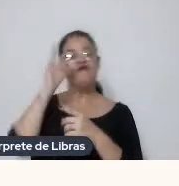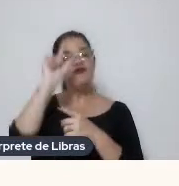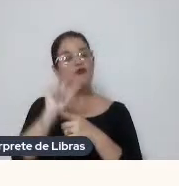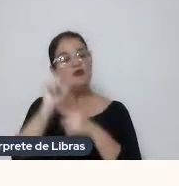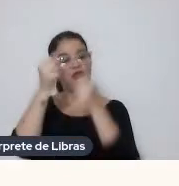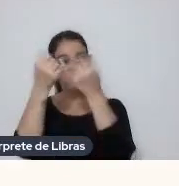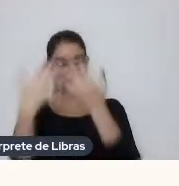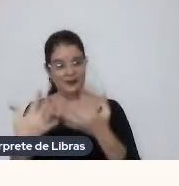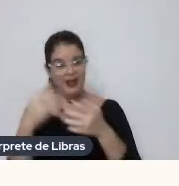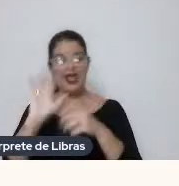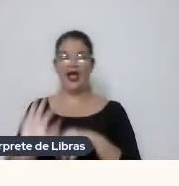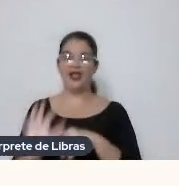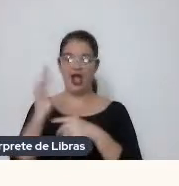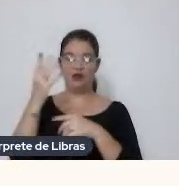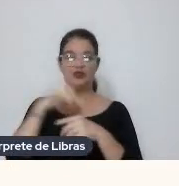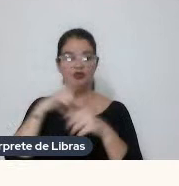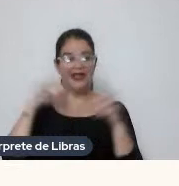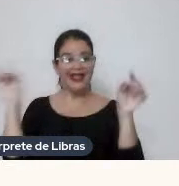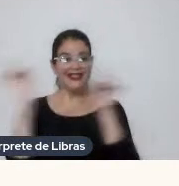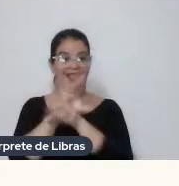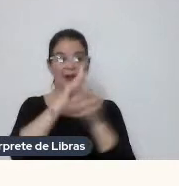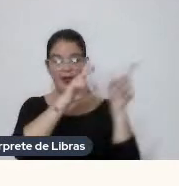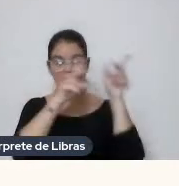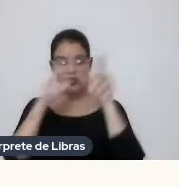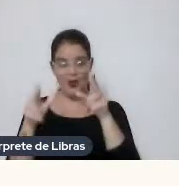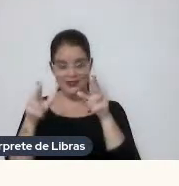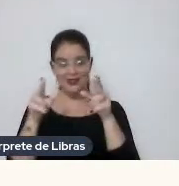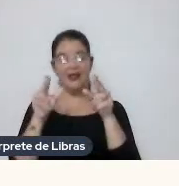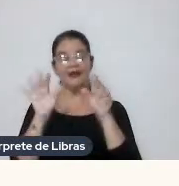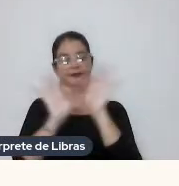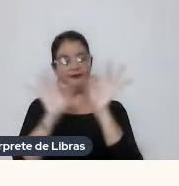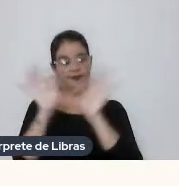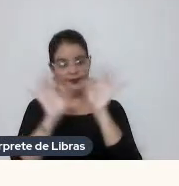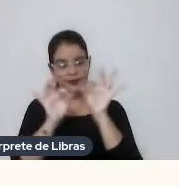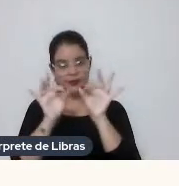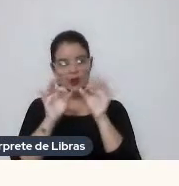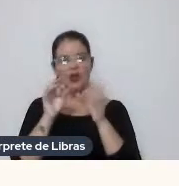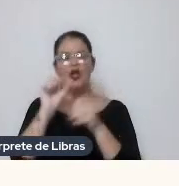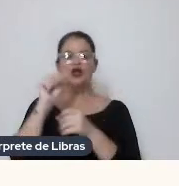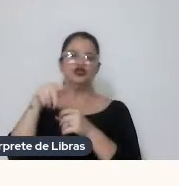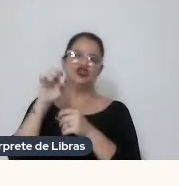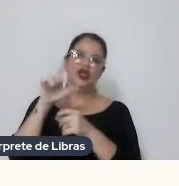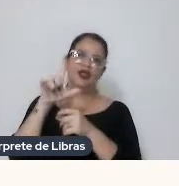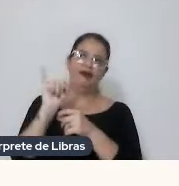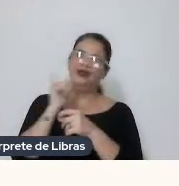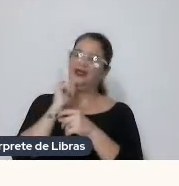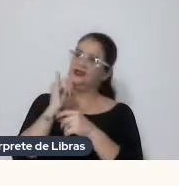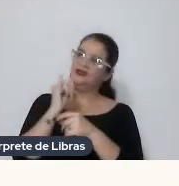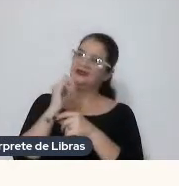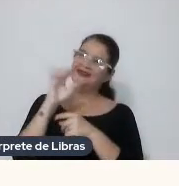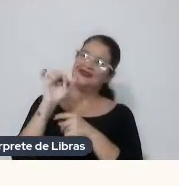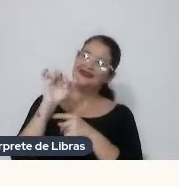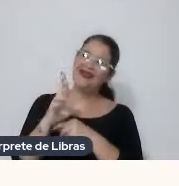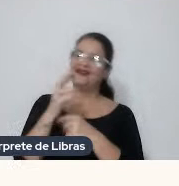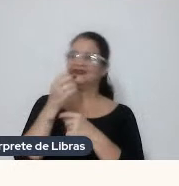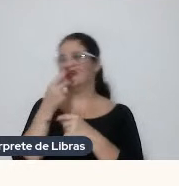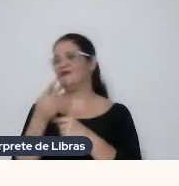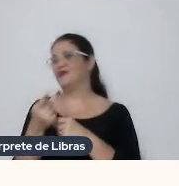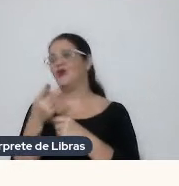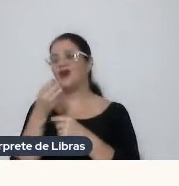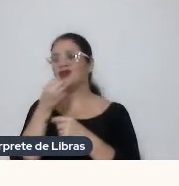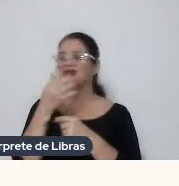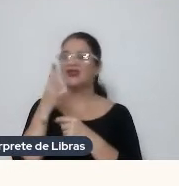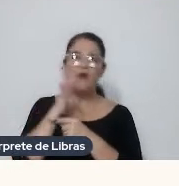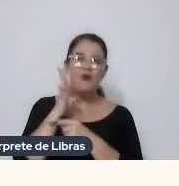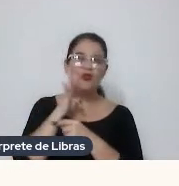Porque aconteceu Assim Eu tinha terminado A série O Angeli Chegou para mim E falou César Puta Seria muito legal Fazer um